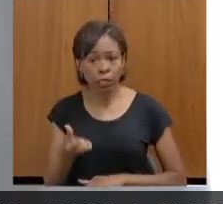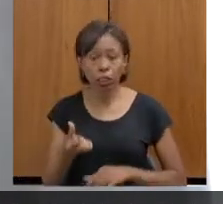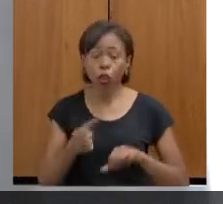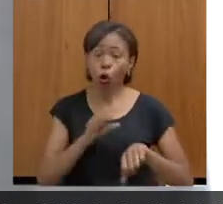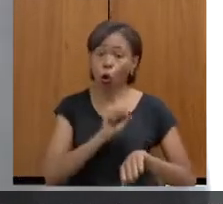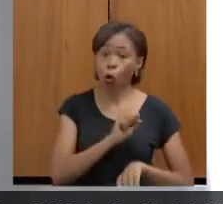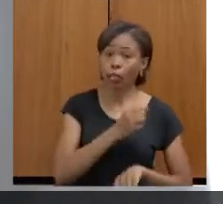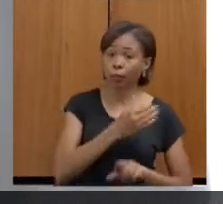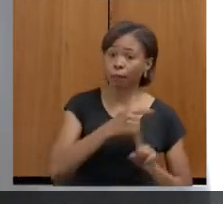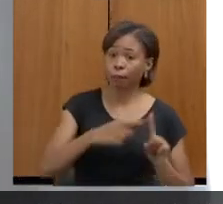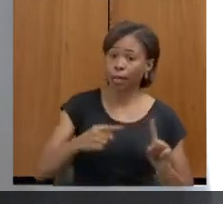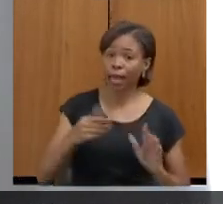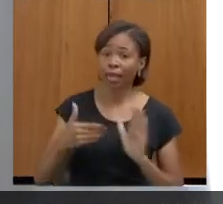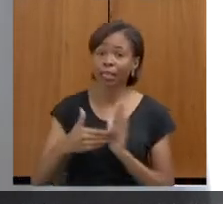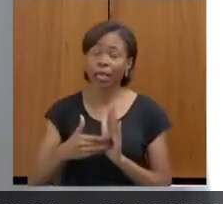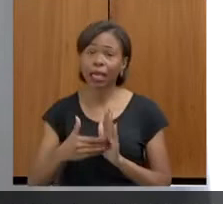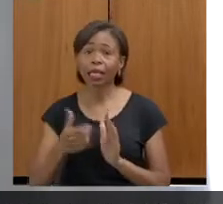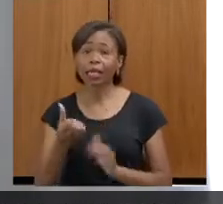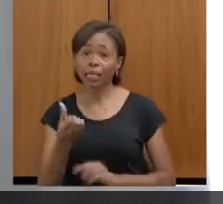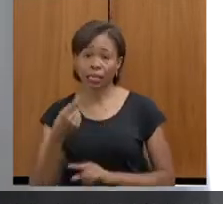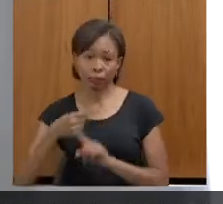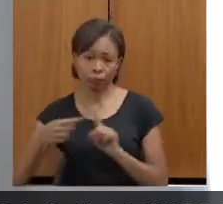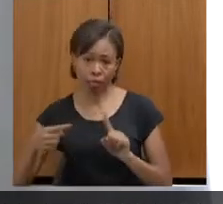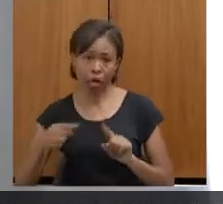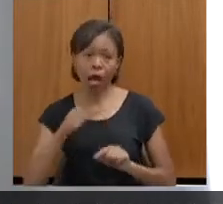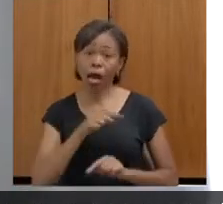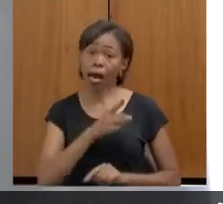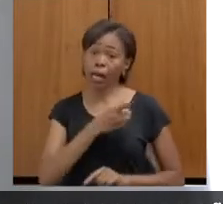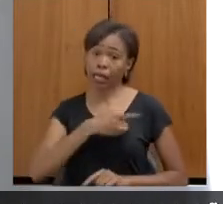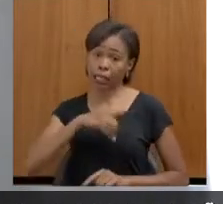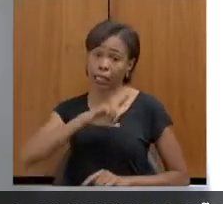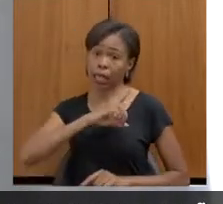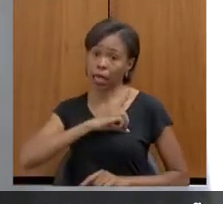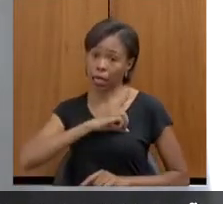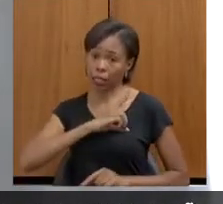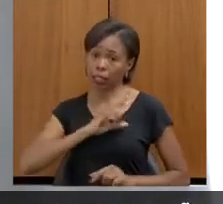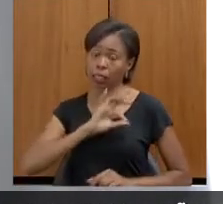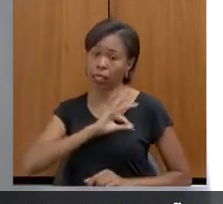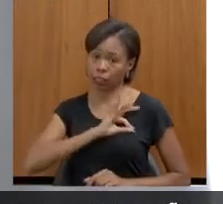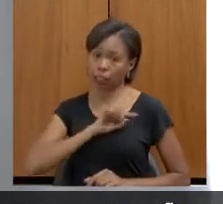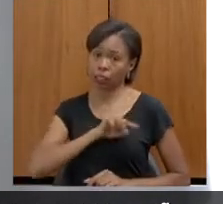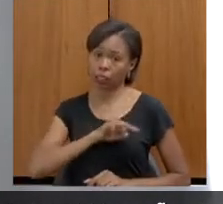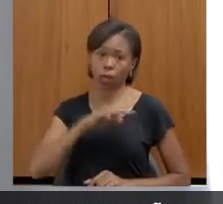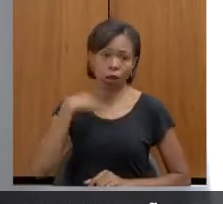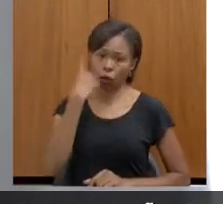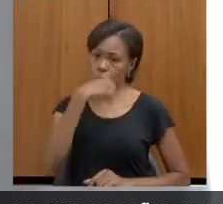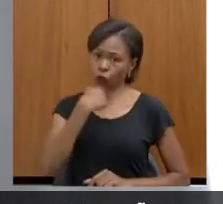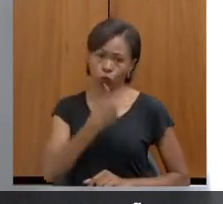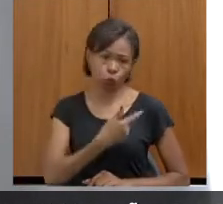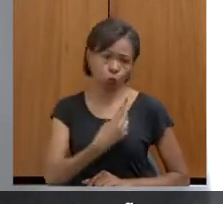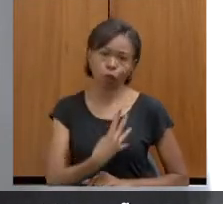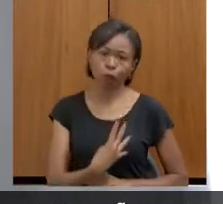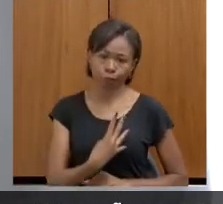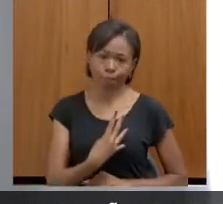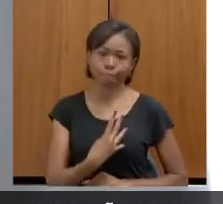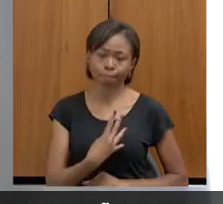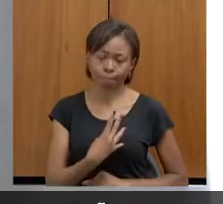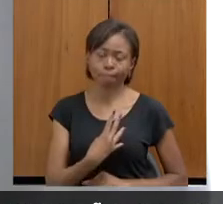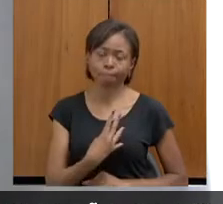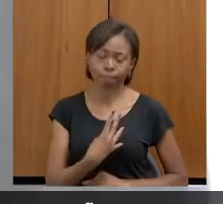plantão funciona todos os dias da semana, funciona esse atendimento que é 24 horas e não